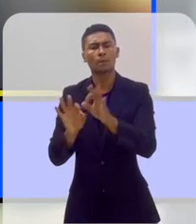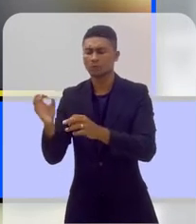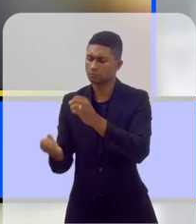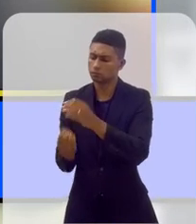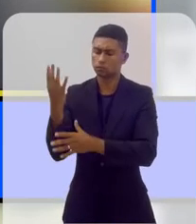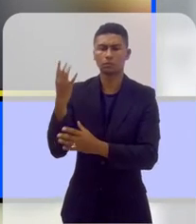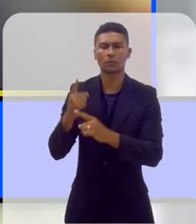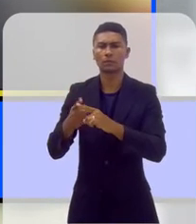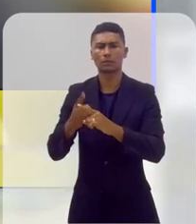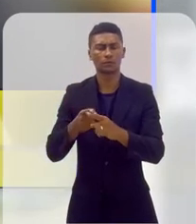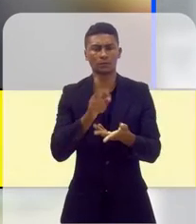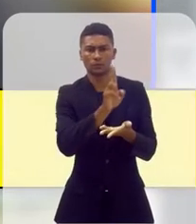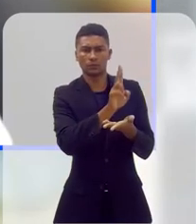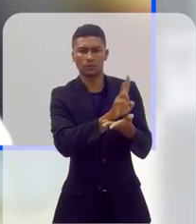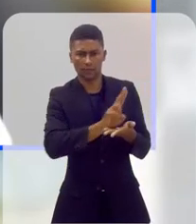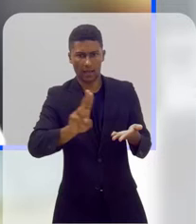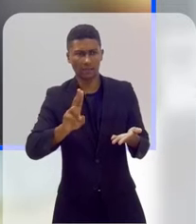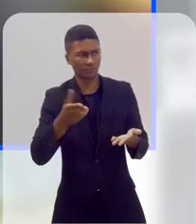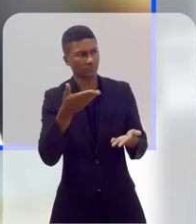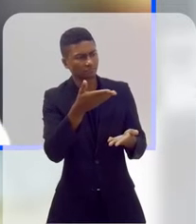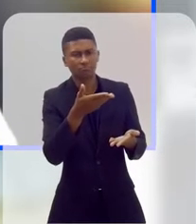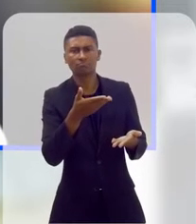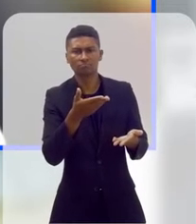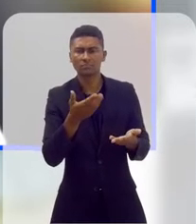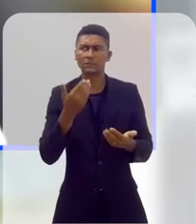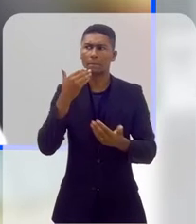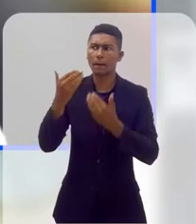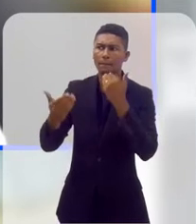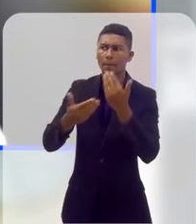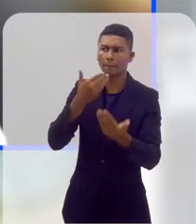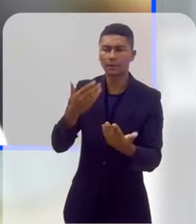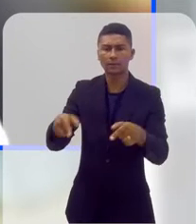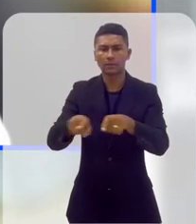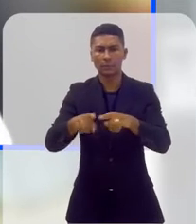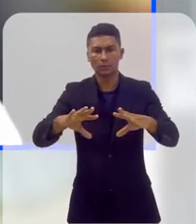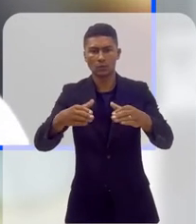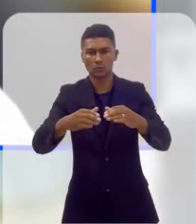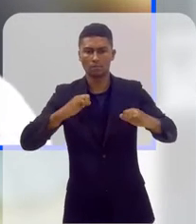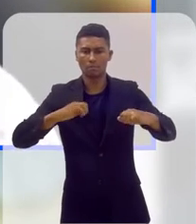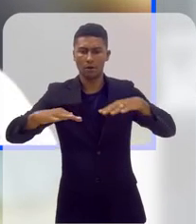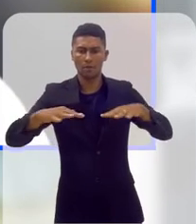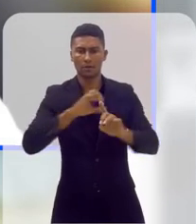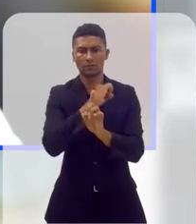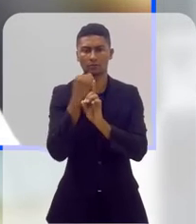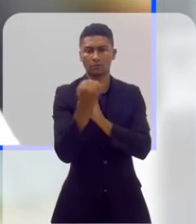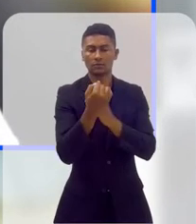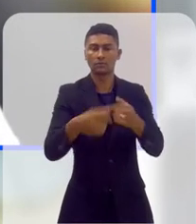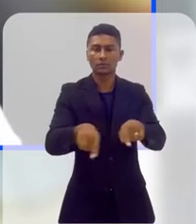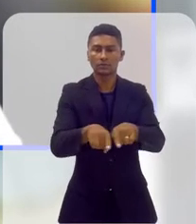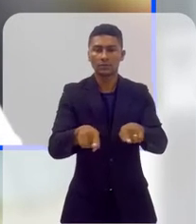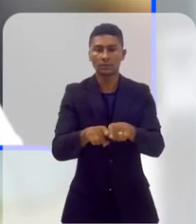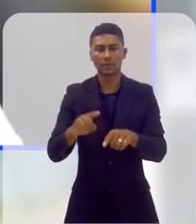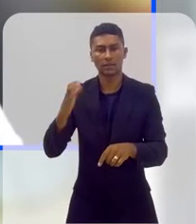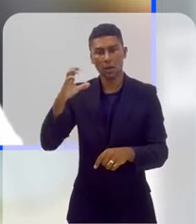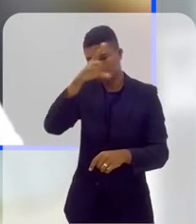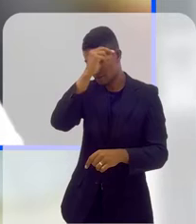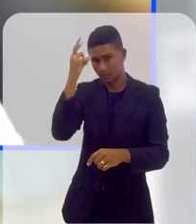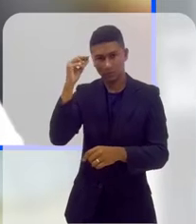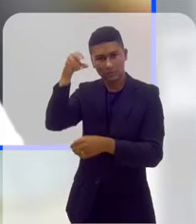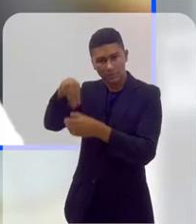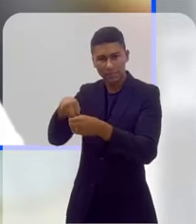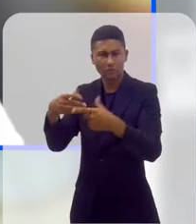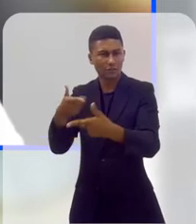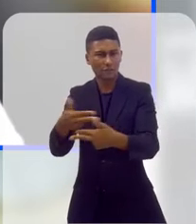uma demanda que vem tanto da universidade, mas também dos movimentos sociais e dos órgãos públicos da Prefeitura de Niterói,